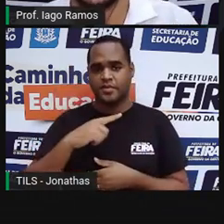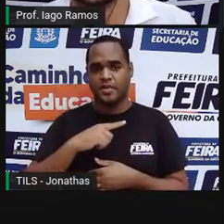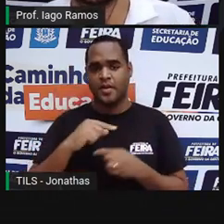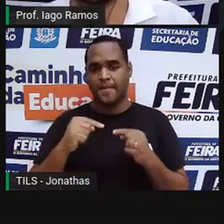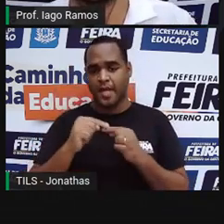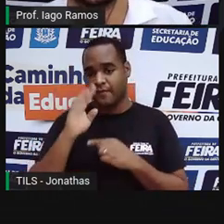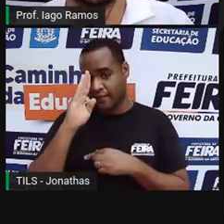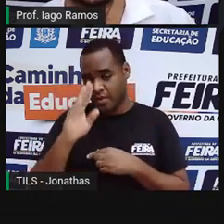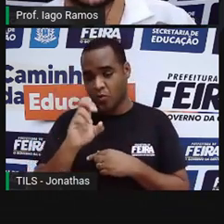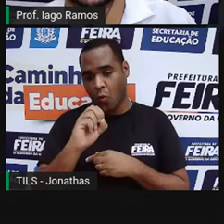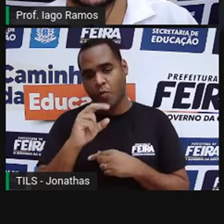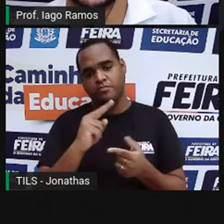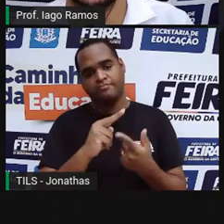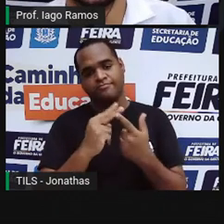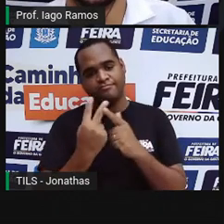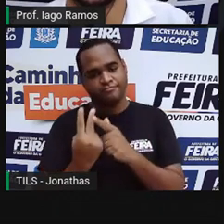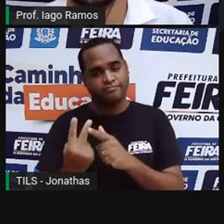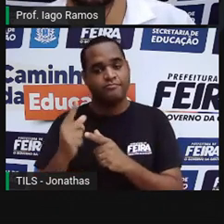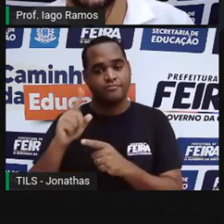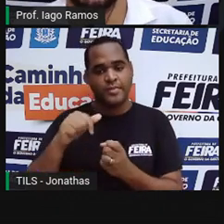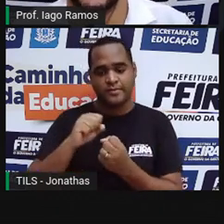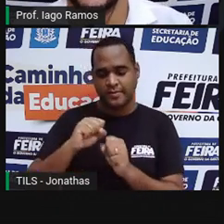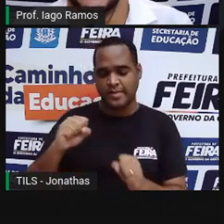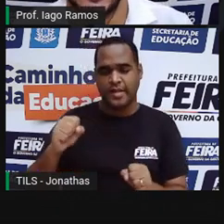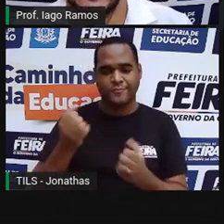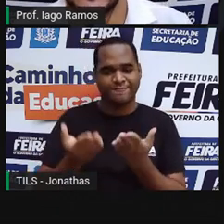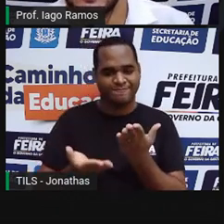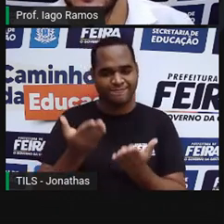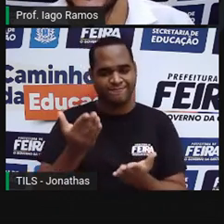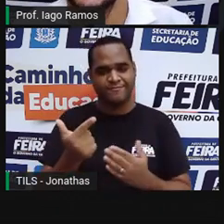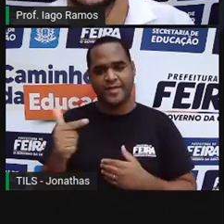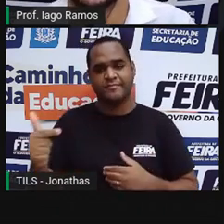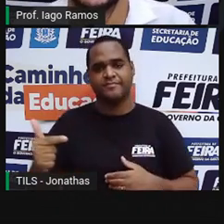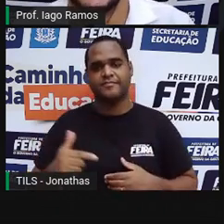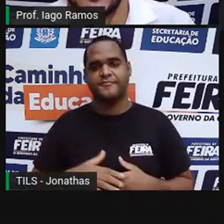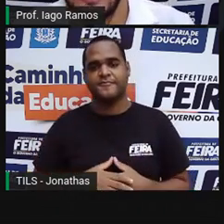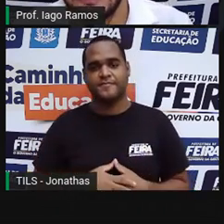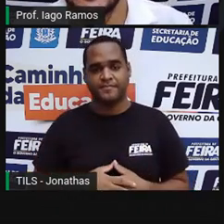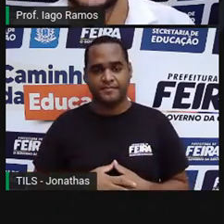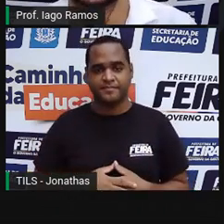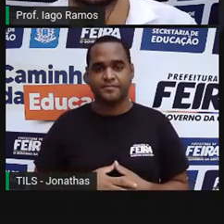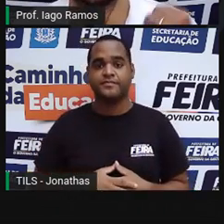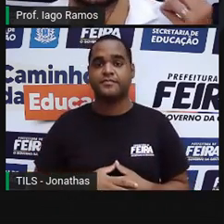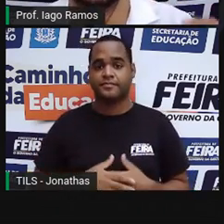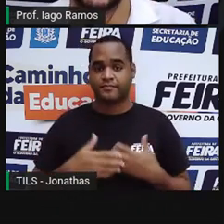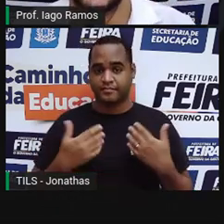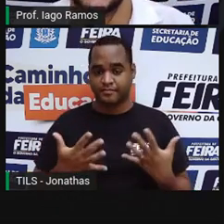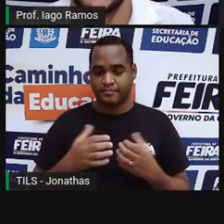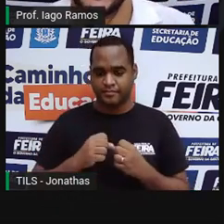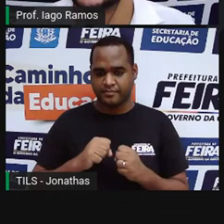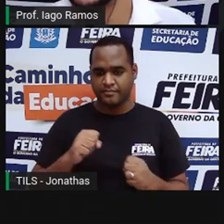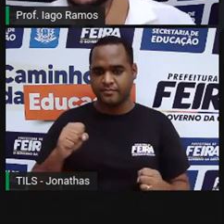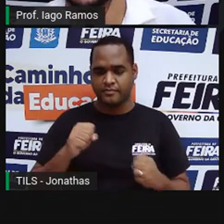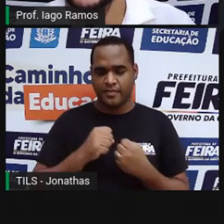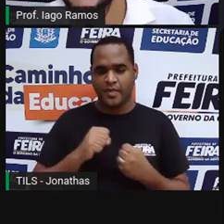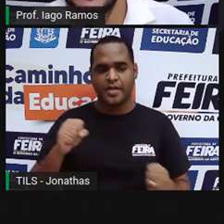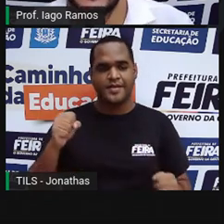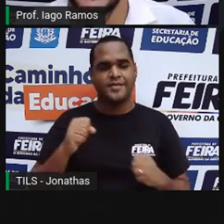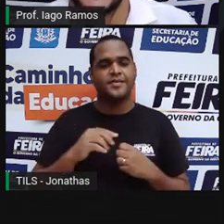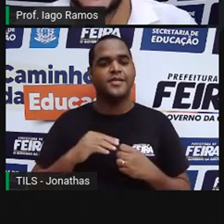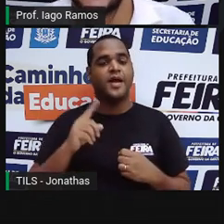as grandezas são não proporcionais, né? Grandezas não proporcionais,